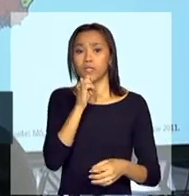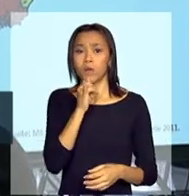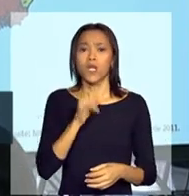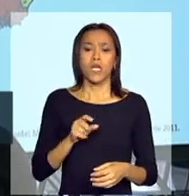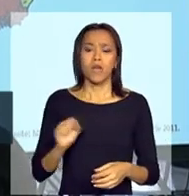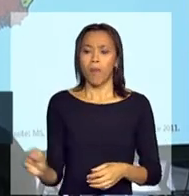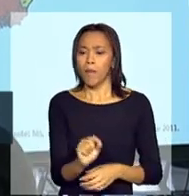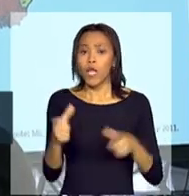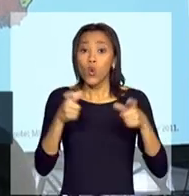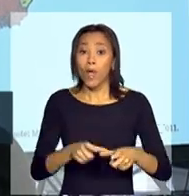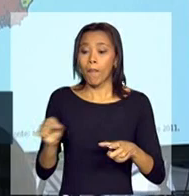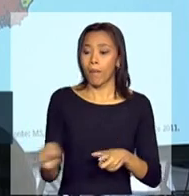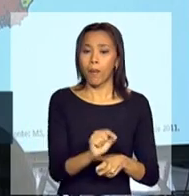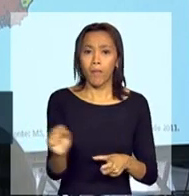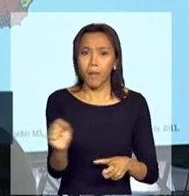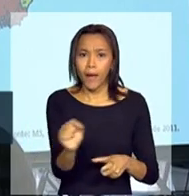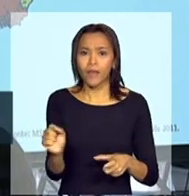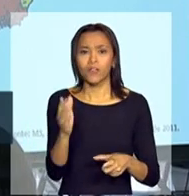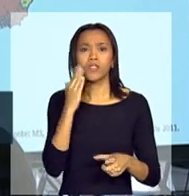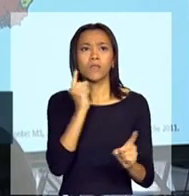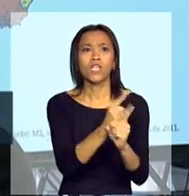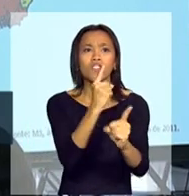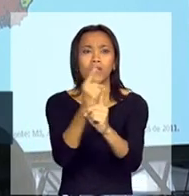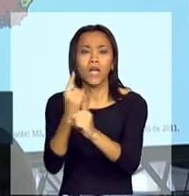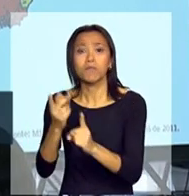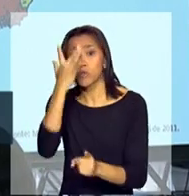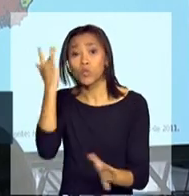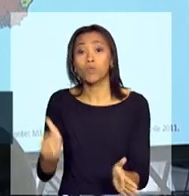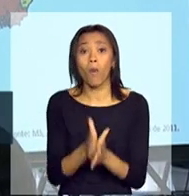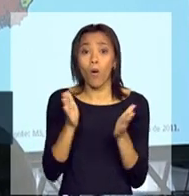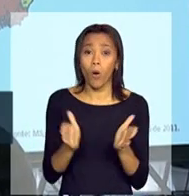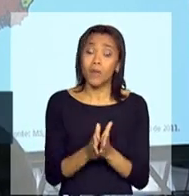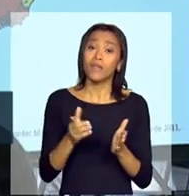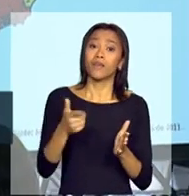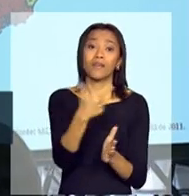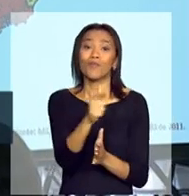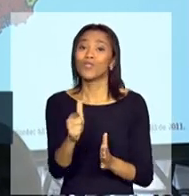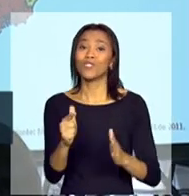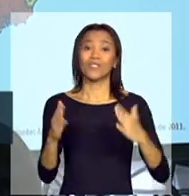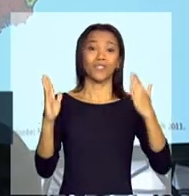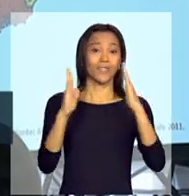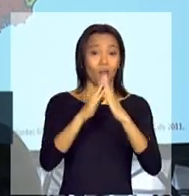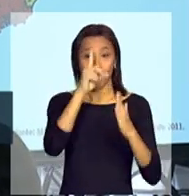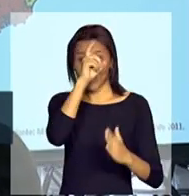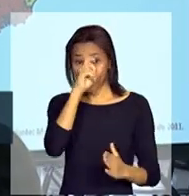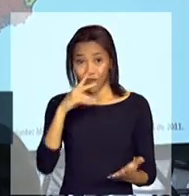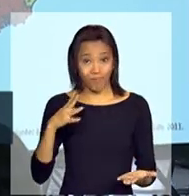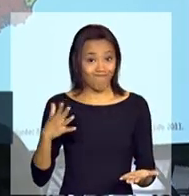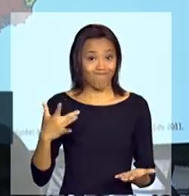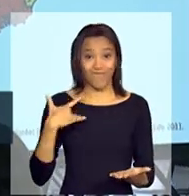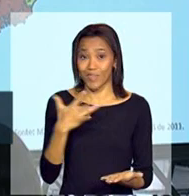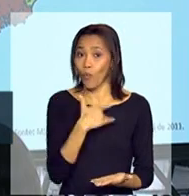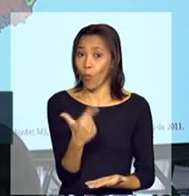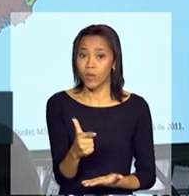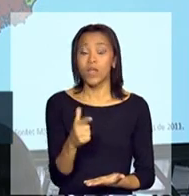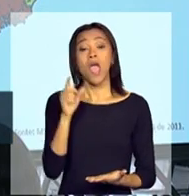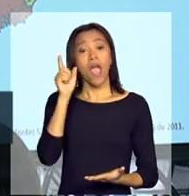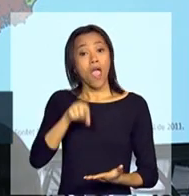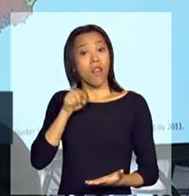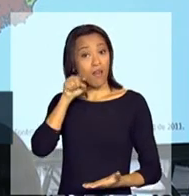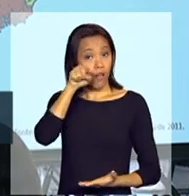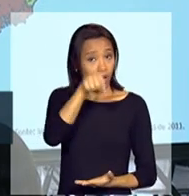pobre, no nosso mapa da pobreza, e que ainda tinham carência de unidades básicas de saúde. E foi lá que nós